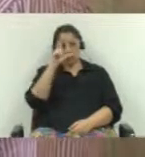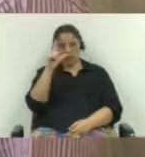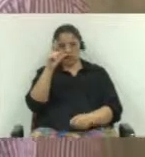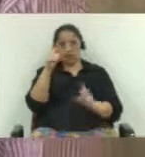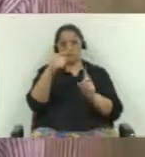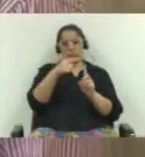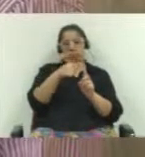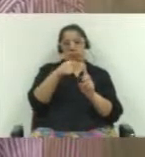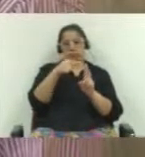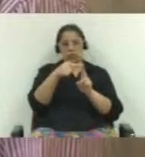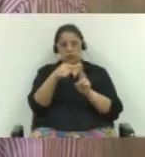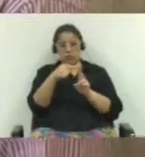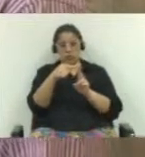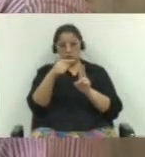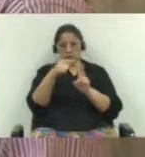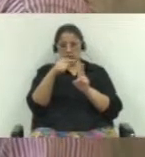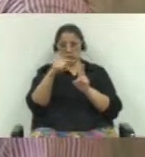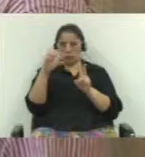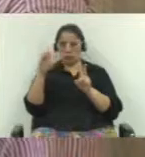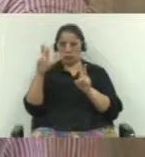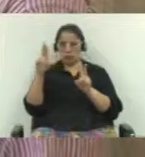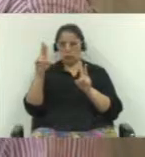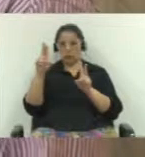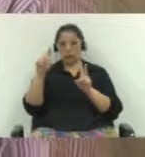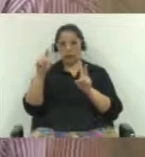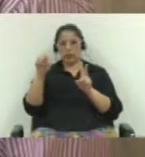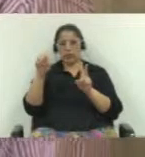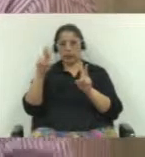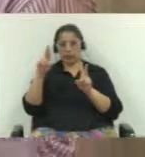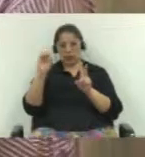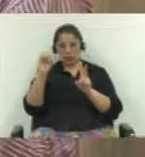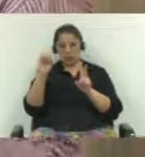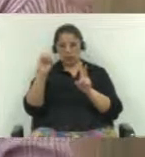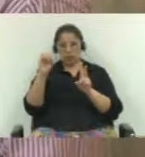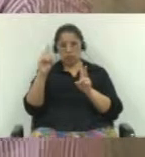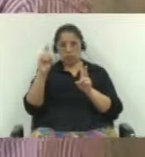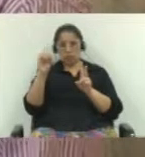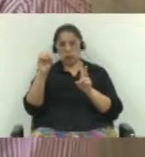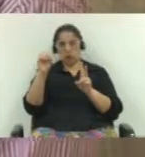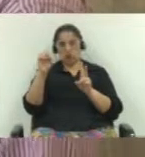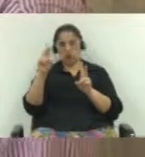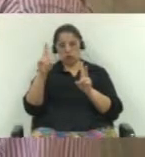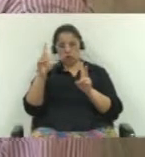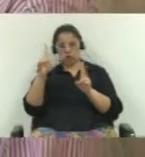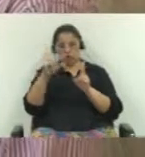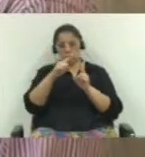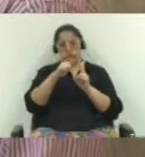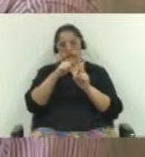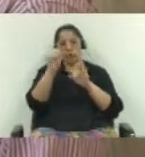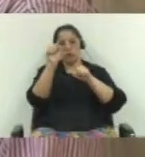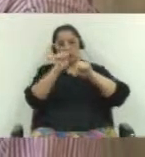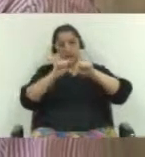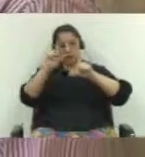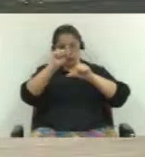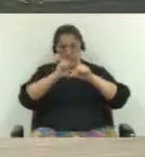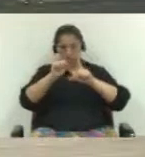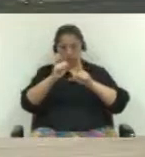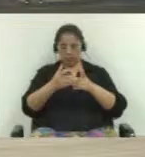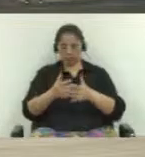cidade e as duas que escolheram Limeira foram essas duas. Agora, ao nobre